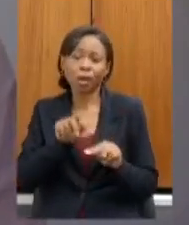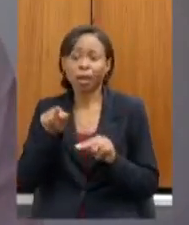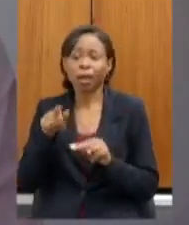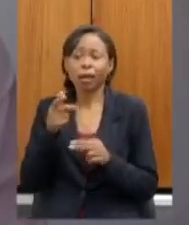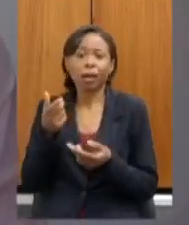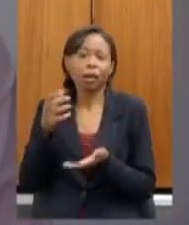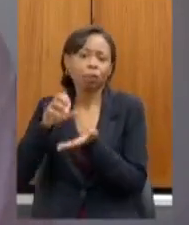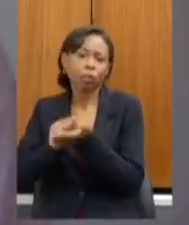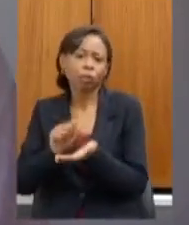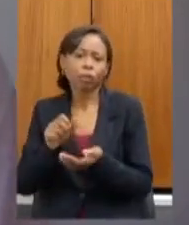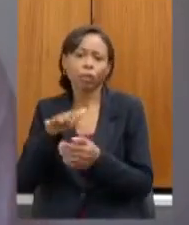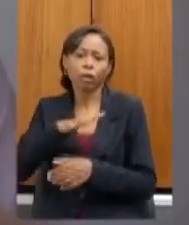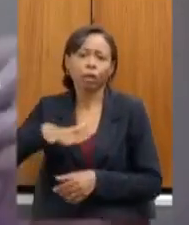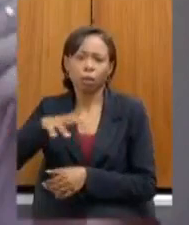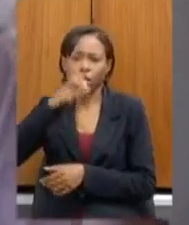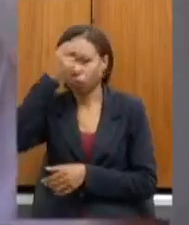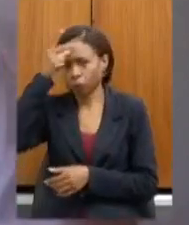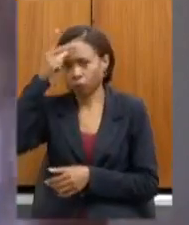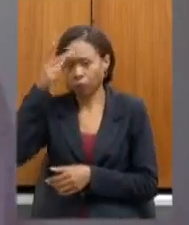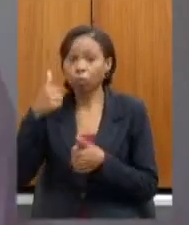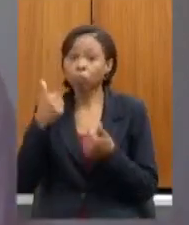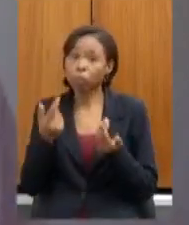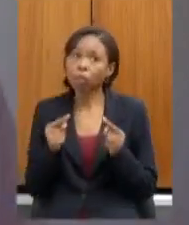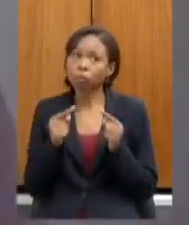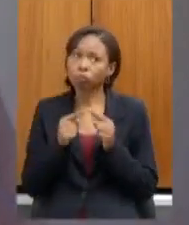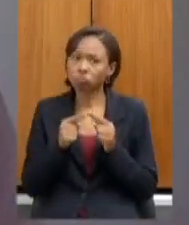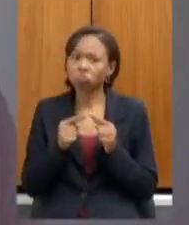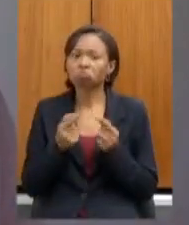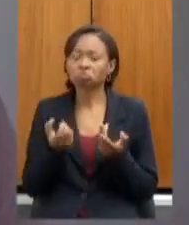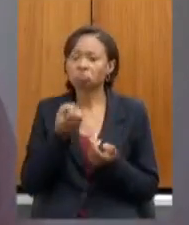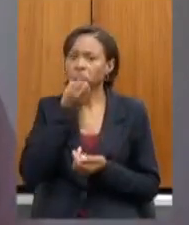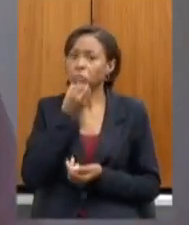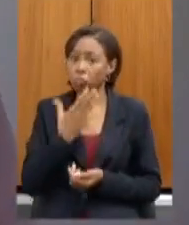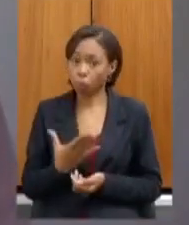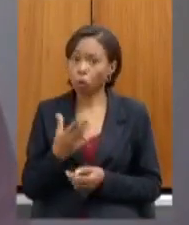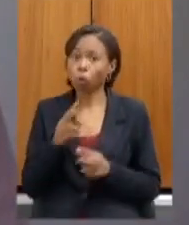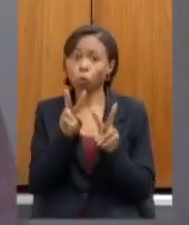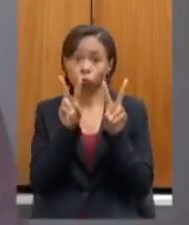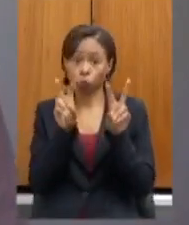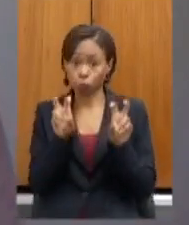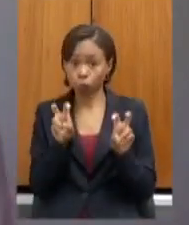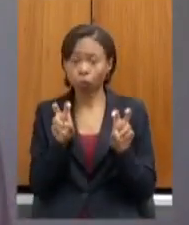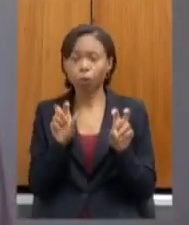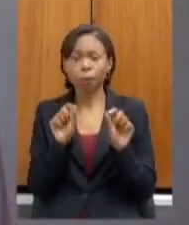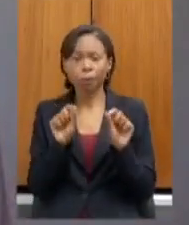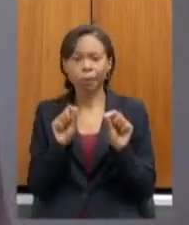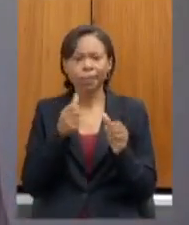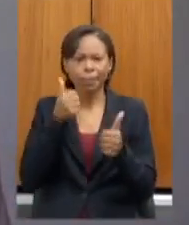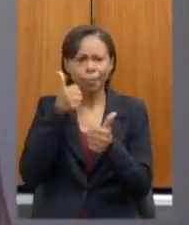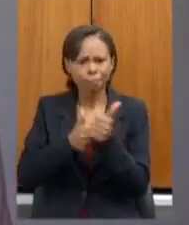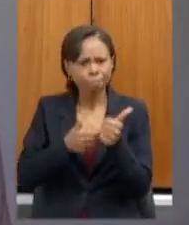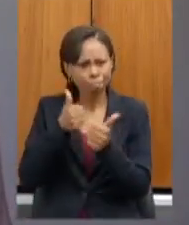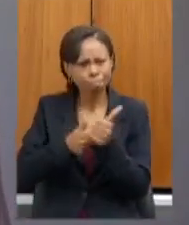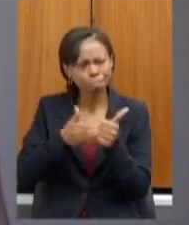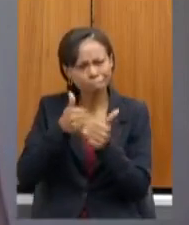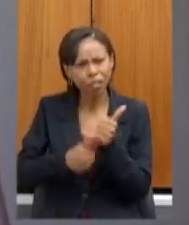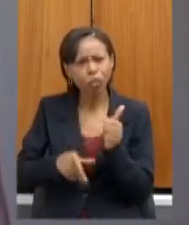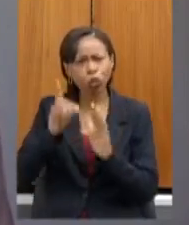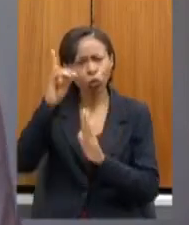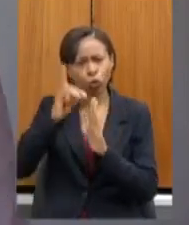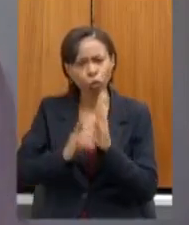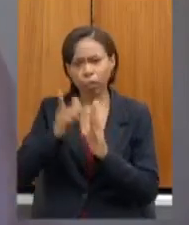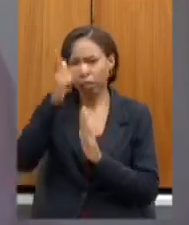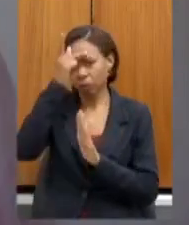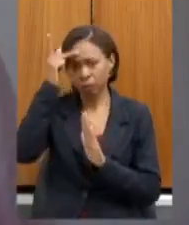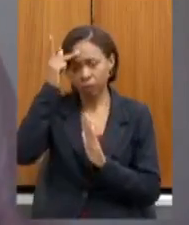nesse sentido uma grande vantagem no que diz respeito à luta pelos direitos das pessoas